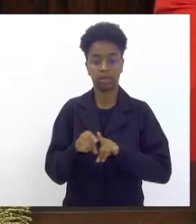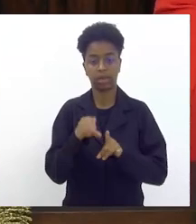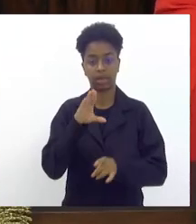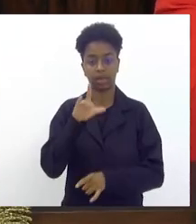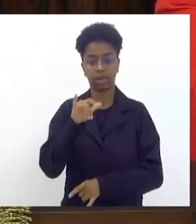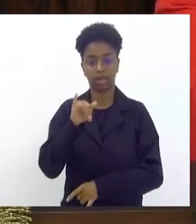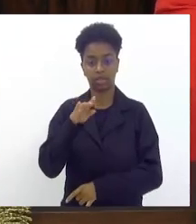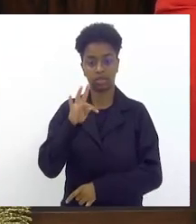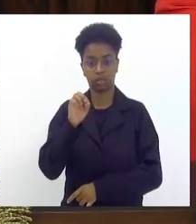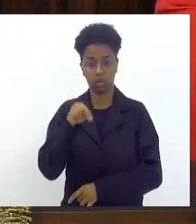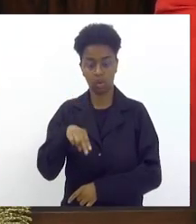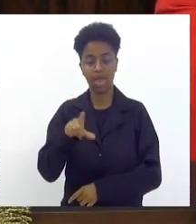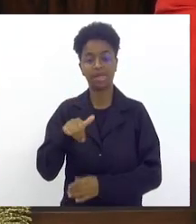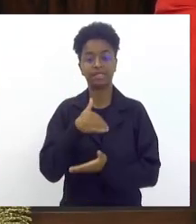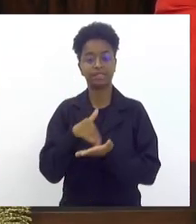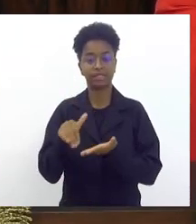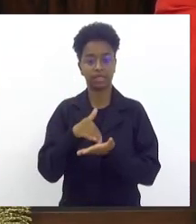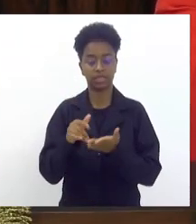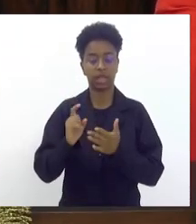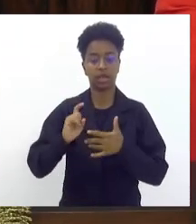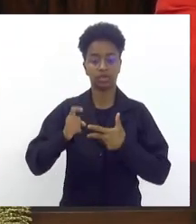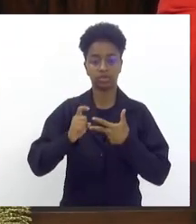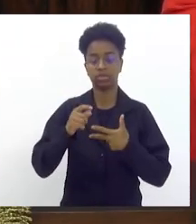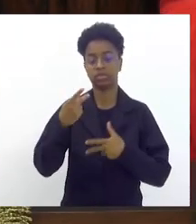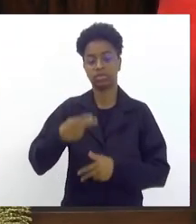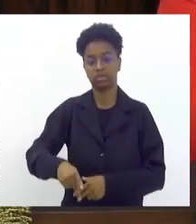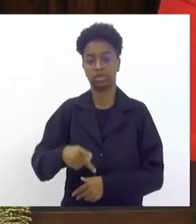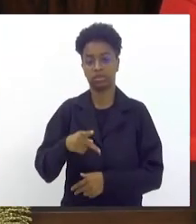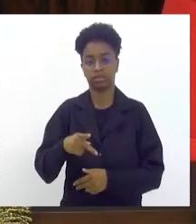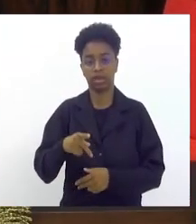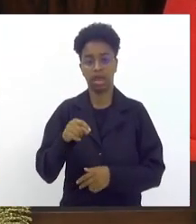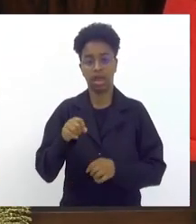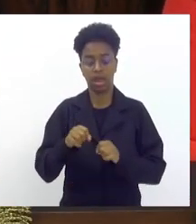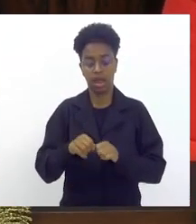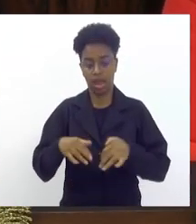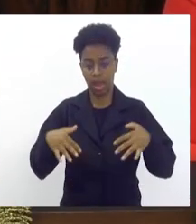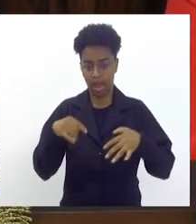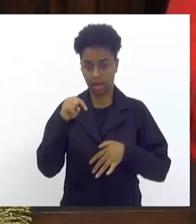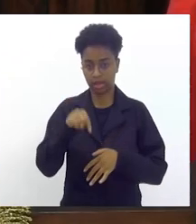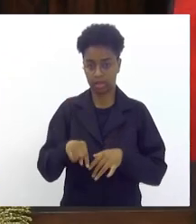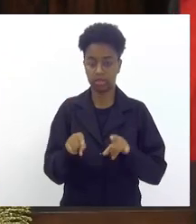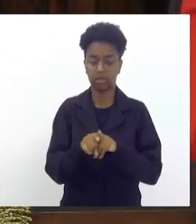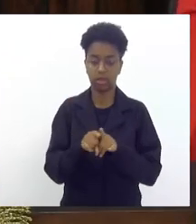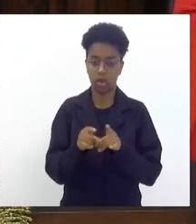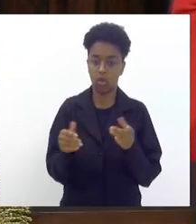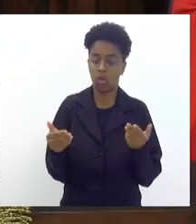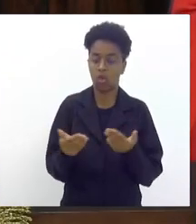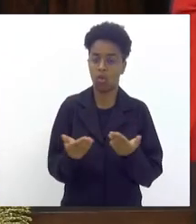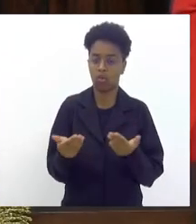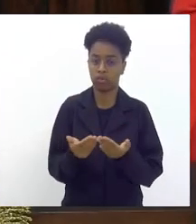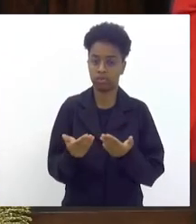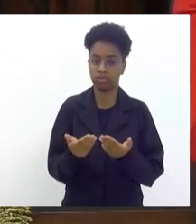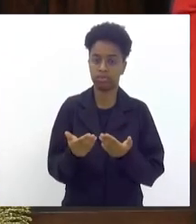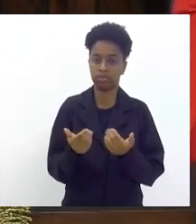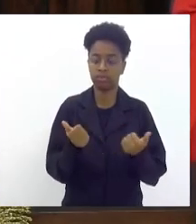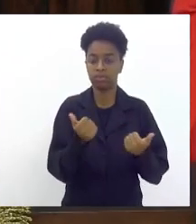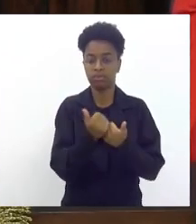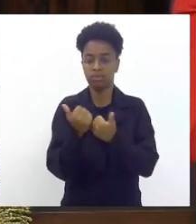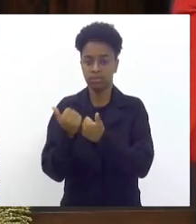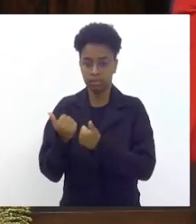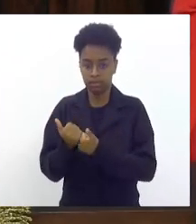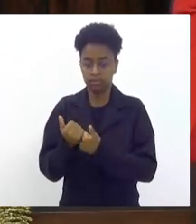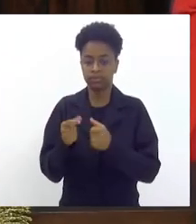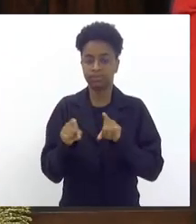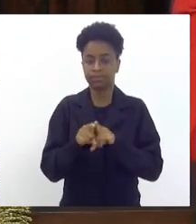executivo aqui da frente parlamentar também presente frente parlamentar federal que vem aqui hoje também dar a sua colaboração